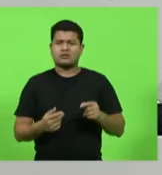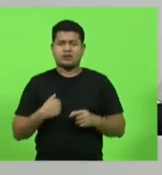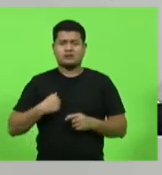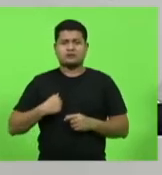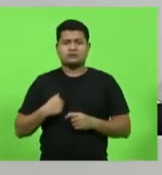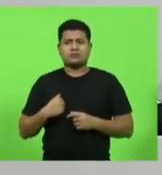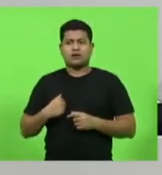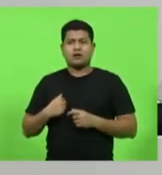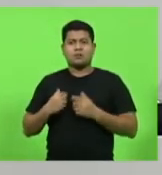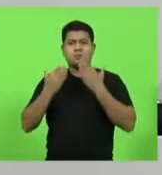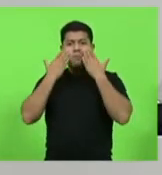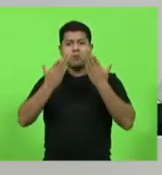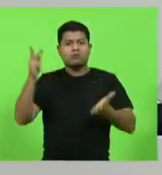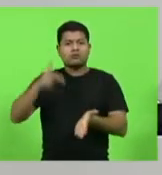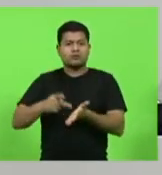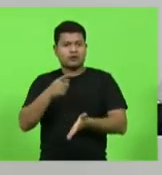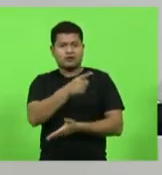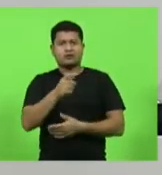verdadeira face.